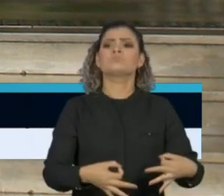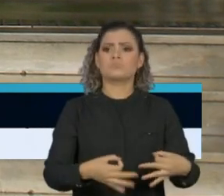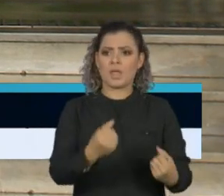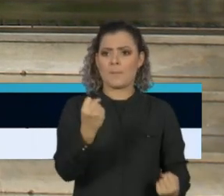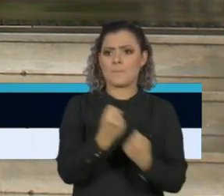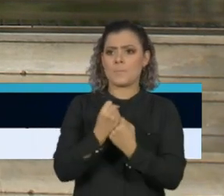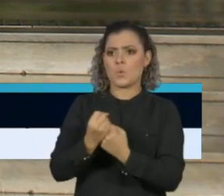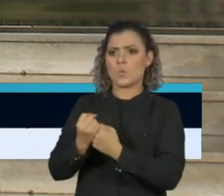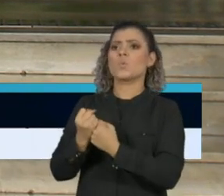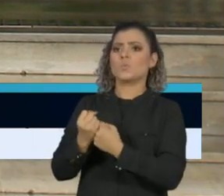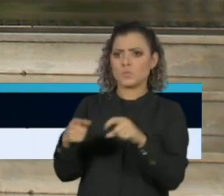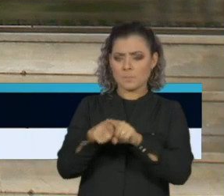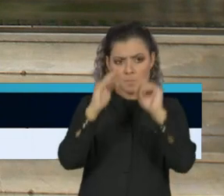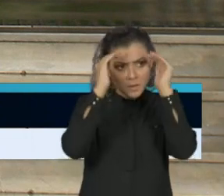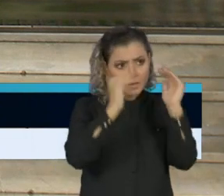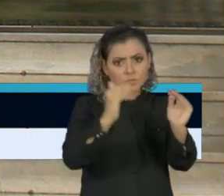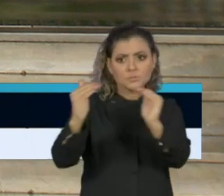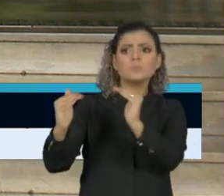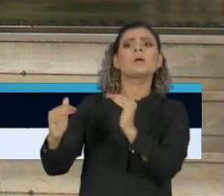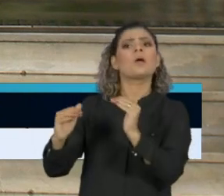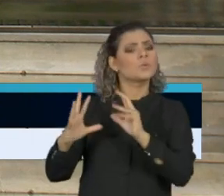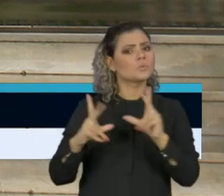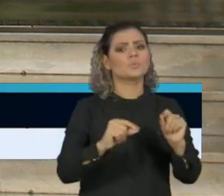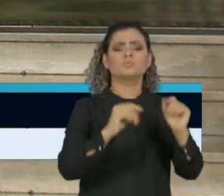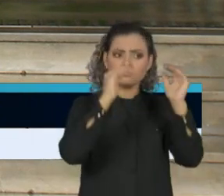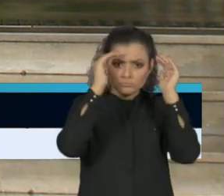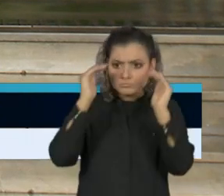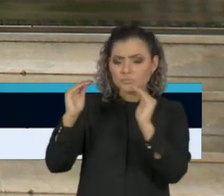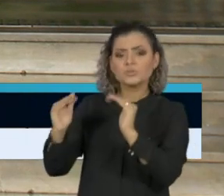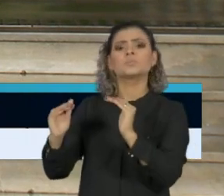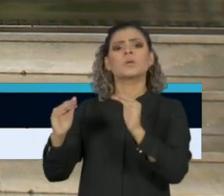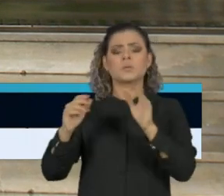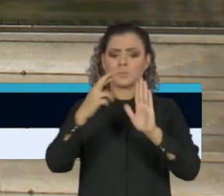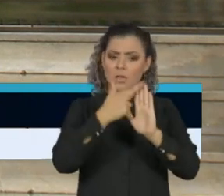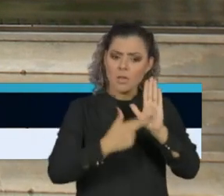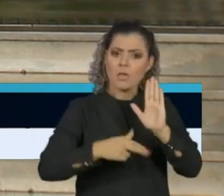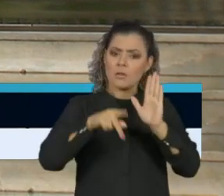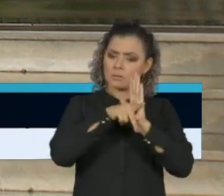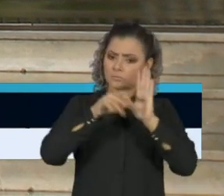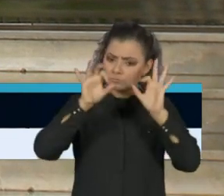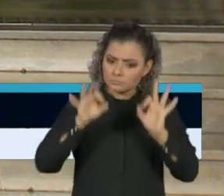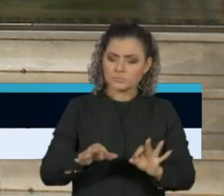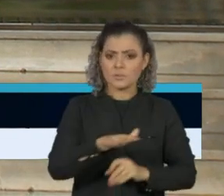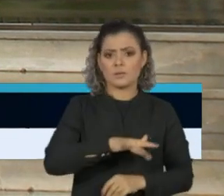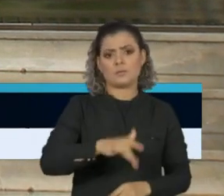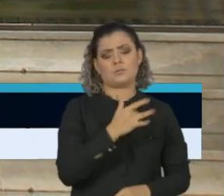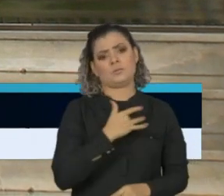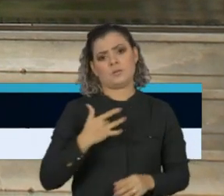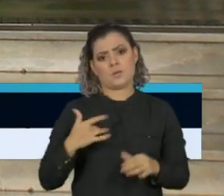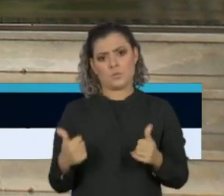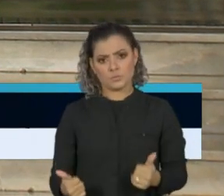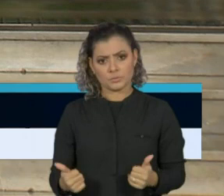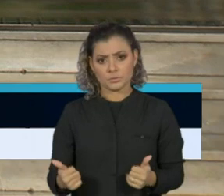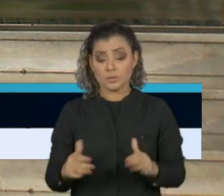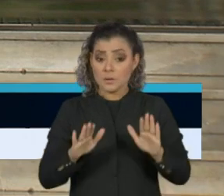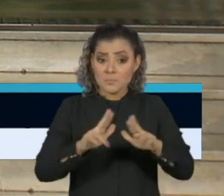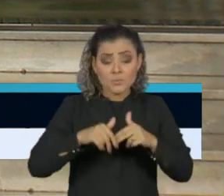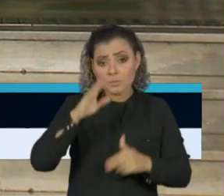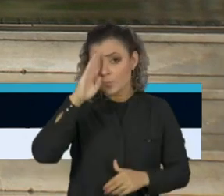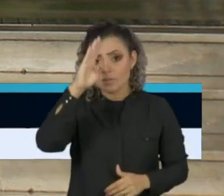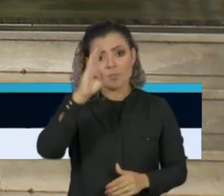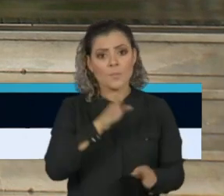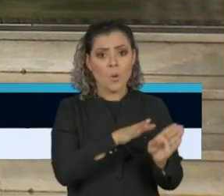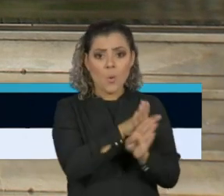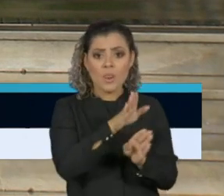apoio técnico, respeito à ciência, respeito aos princípios da saúde e, principalmente, às